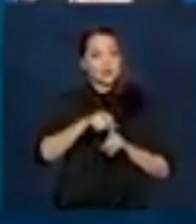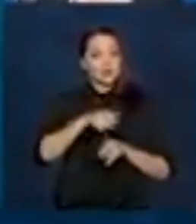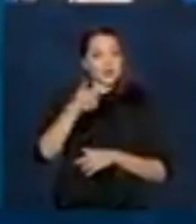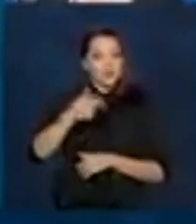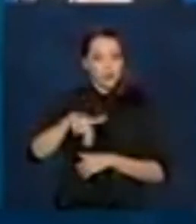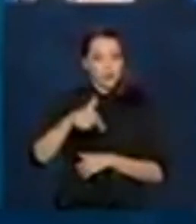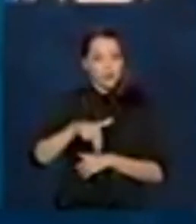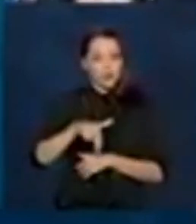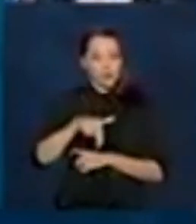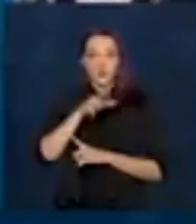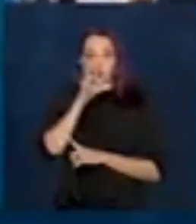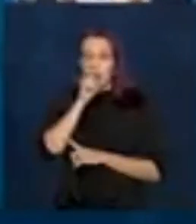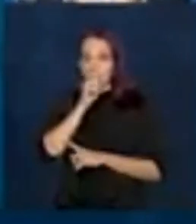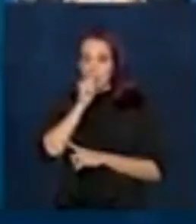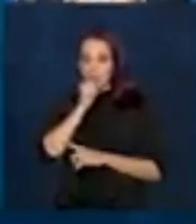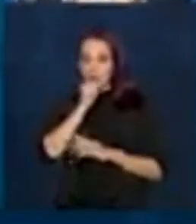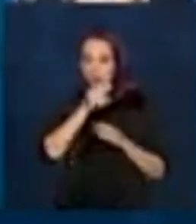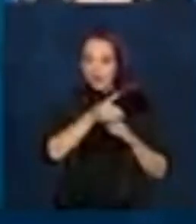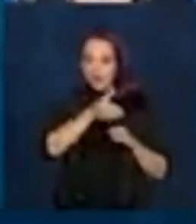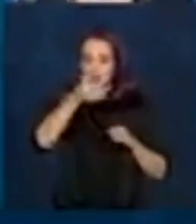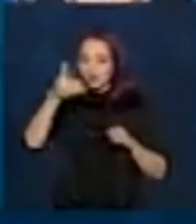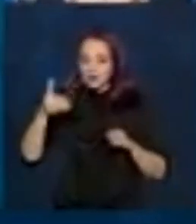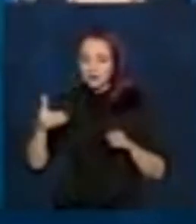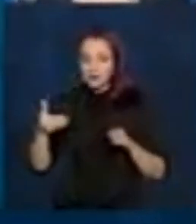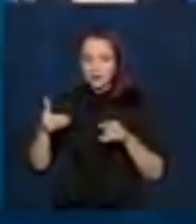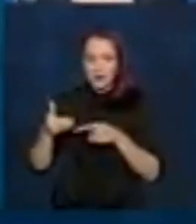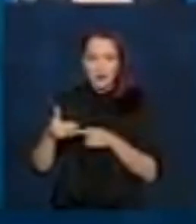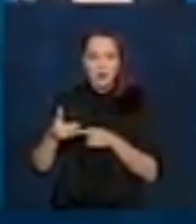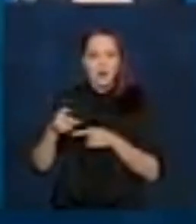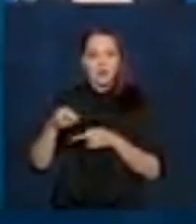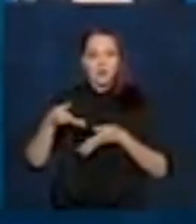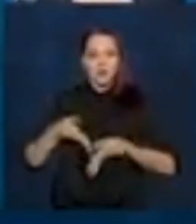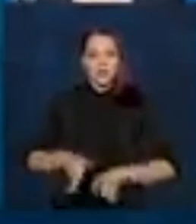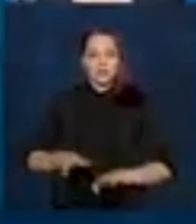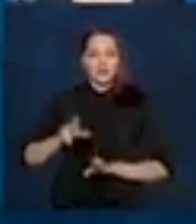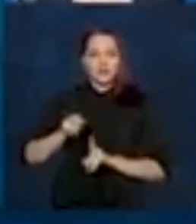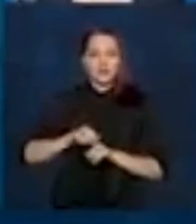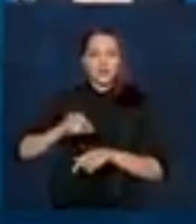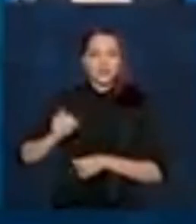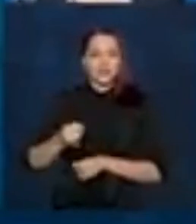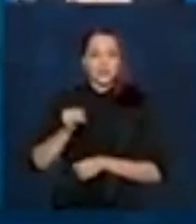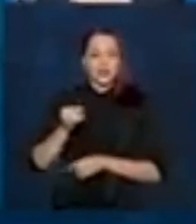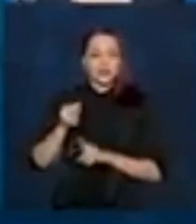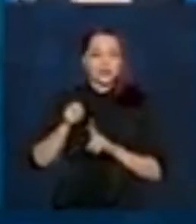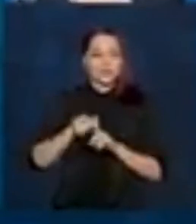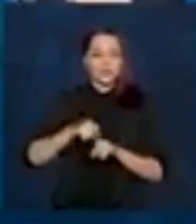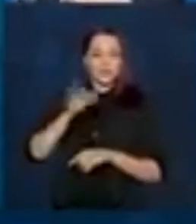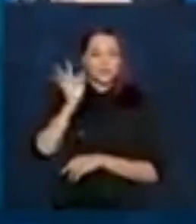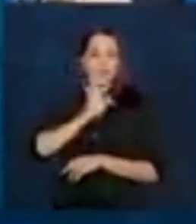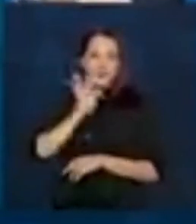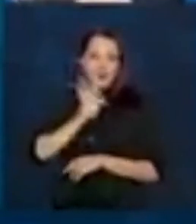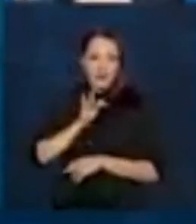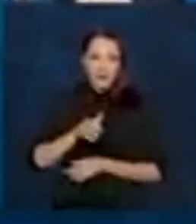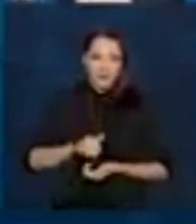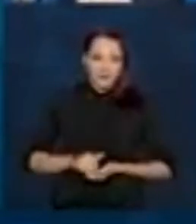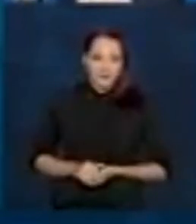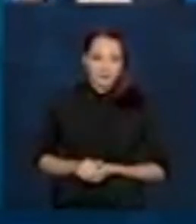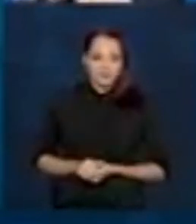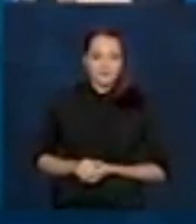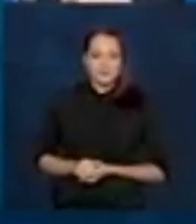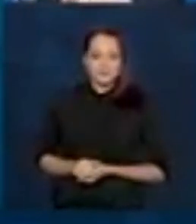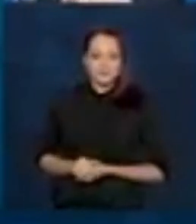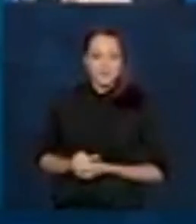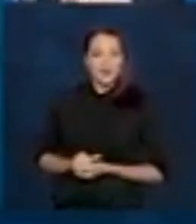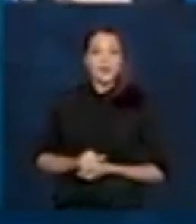um sábado. E nós antecipamos para os nascidos em janeiro e fevereiro. Então, quando nós